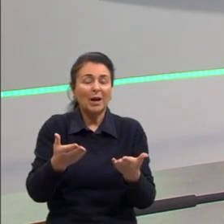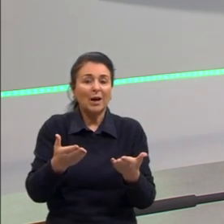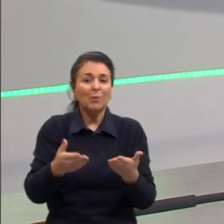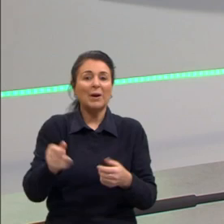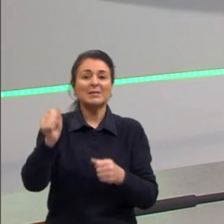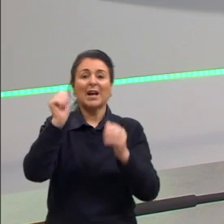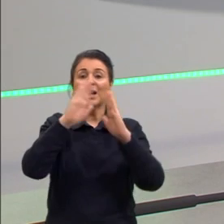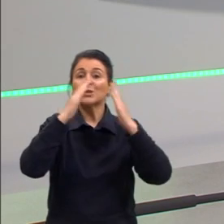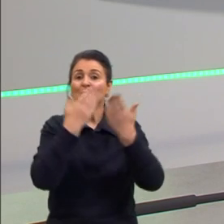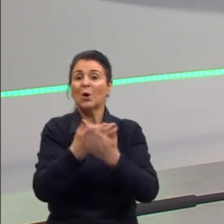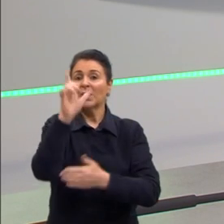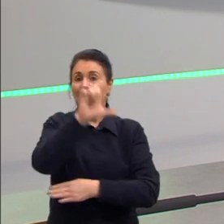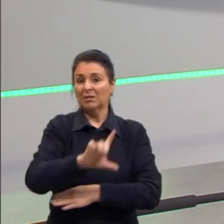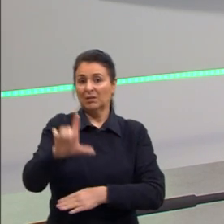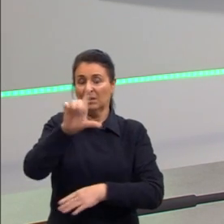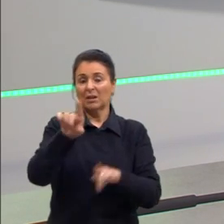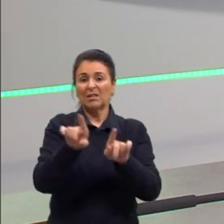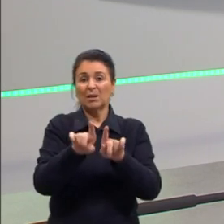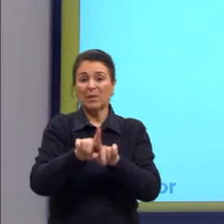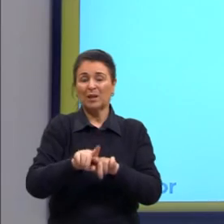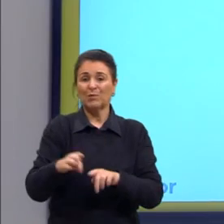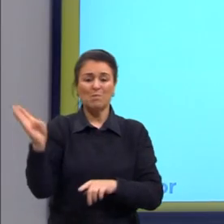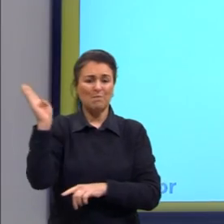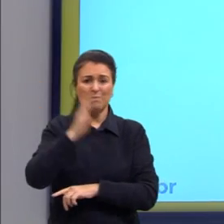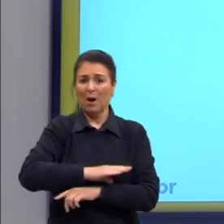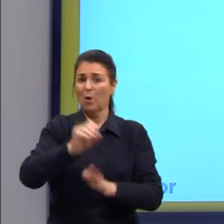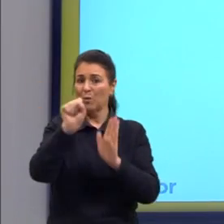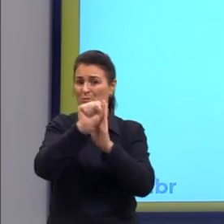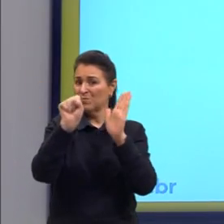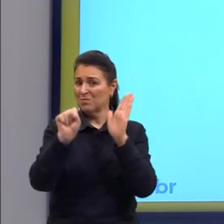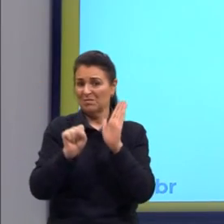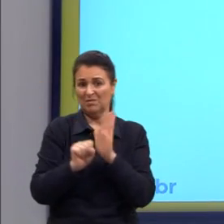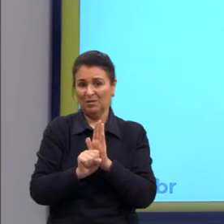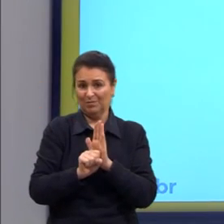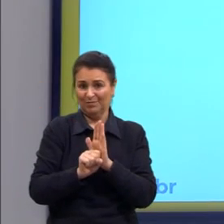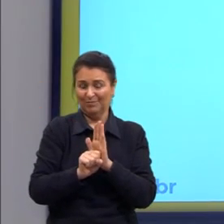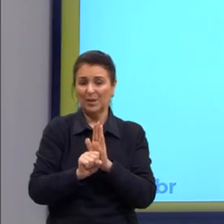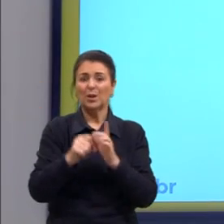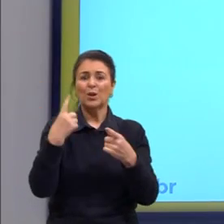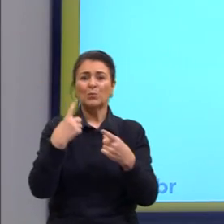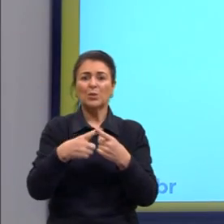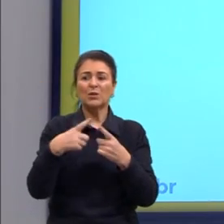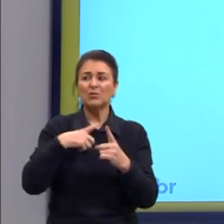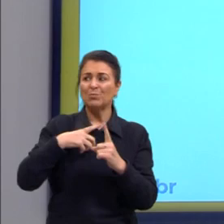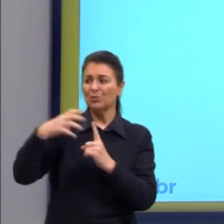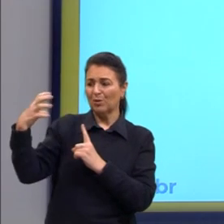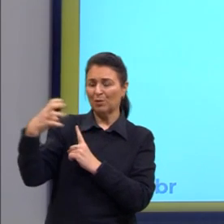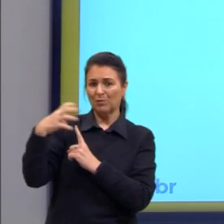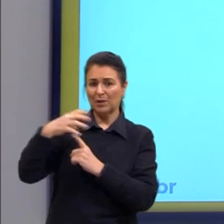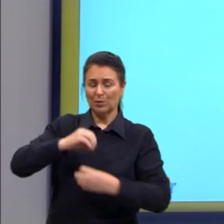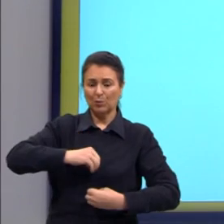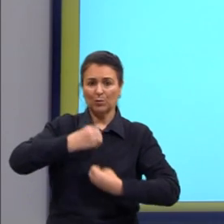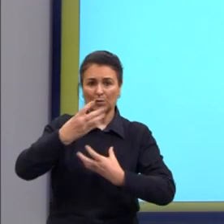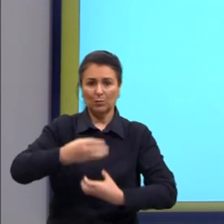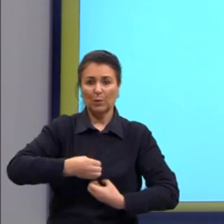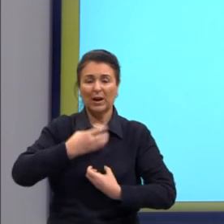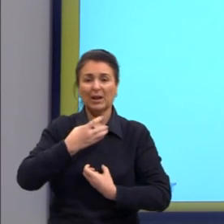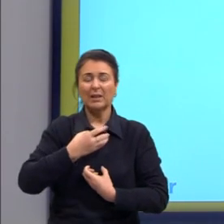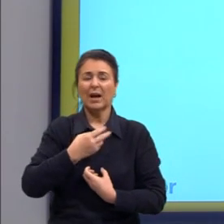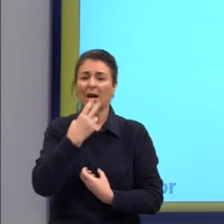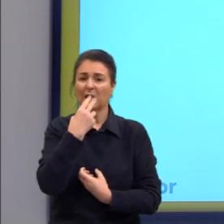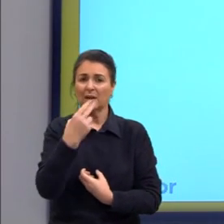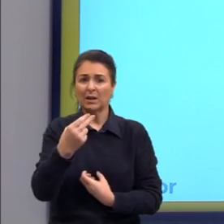conhecida como o mal do século. E também é conhecida porque era muito influenciada pelo poeta inglês,